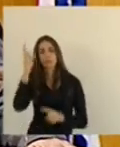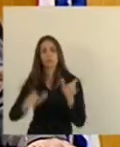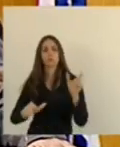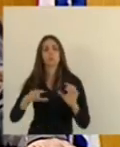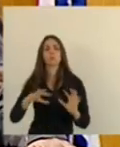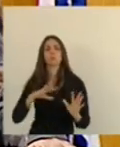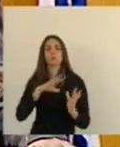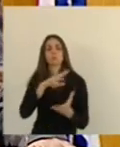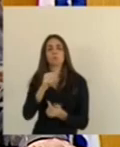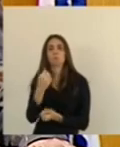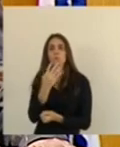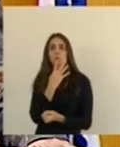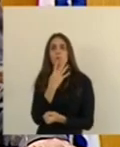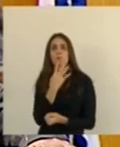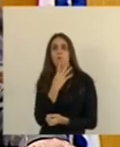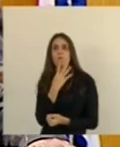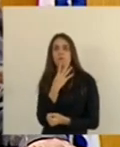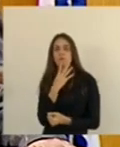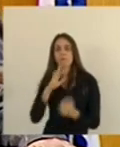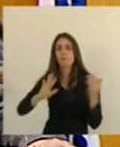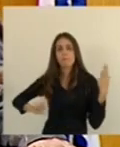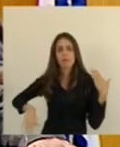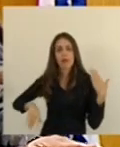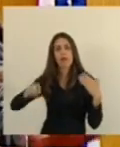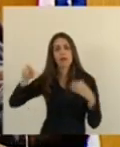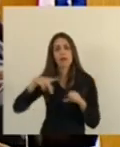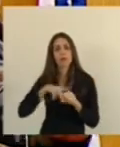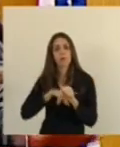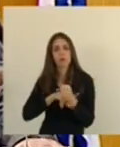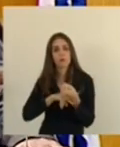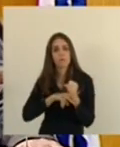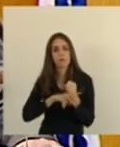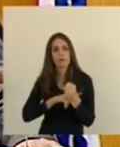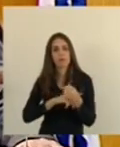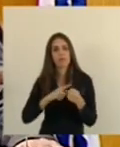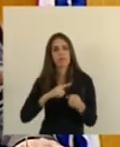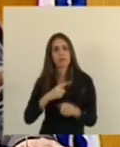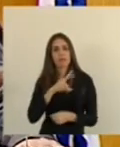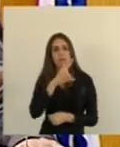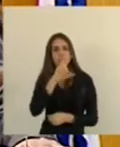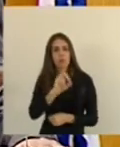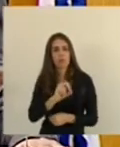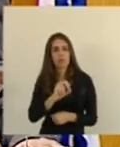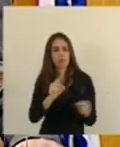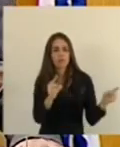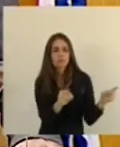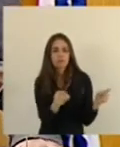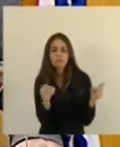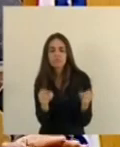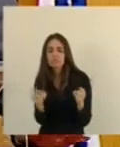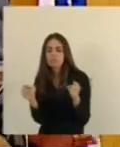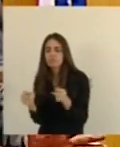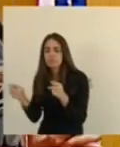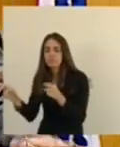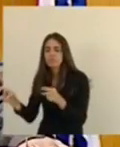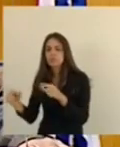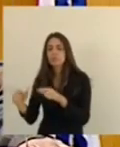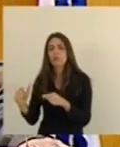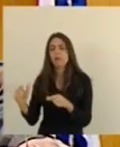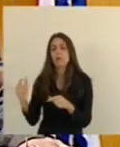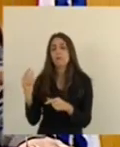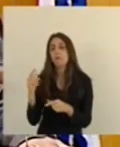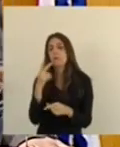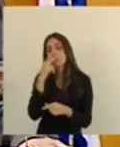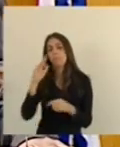e exuberantes praias de Guarapari. São mais de 50 praias pequenas, praias grandes, praias desertas,